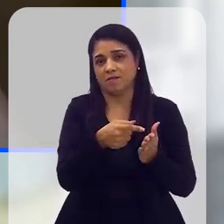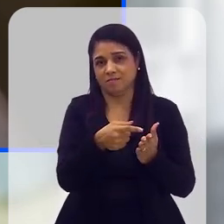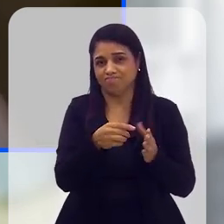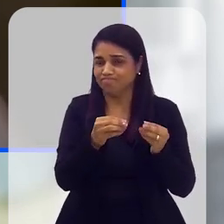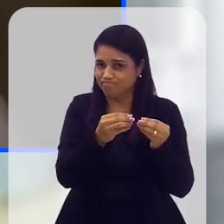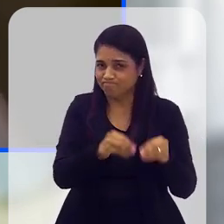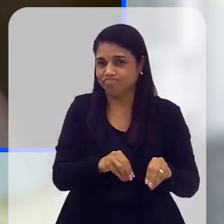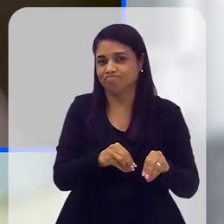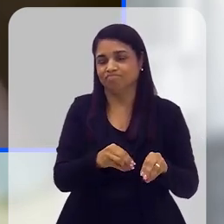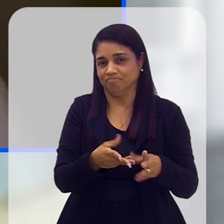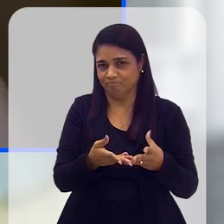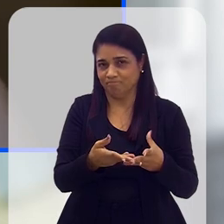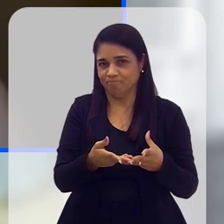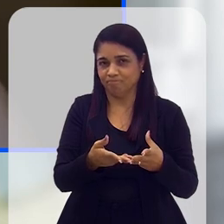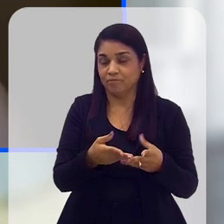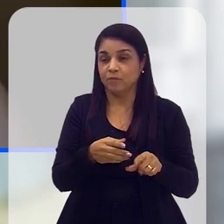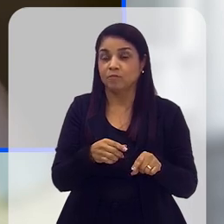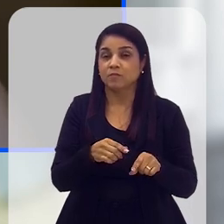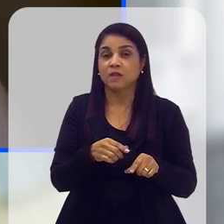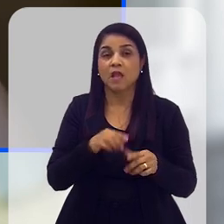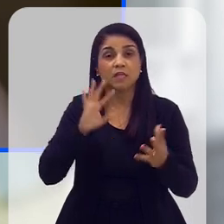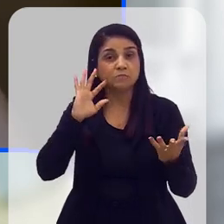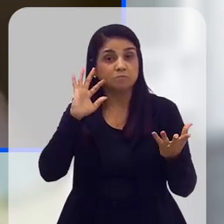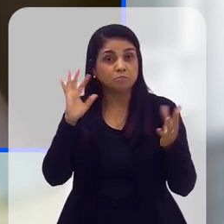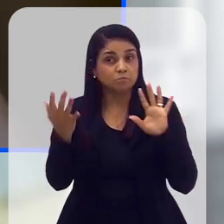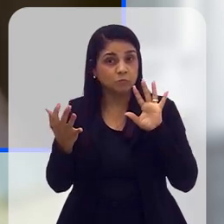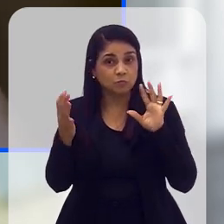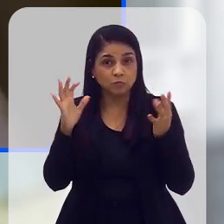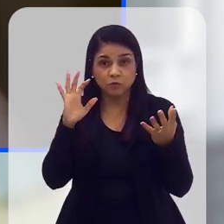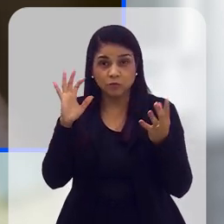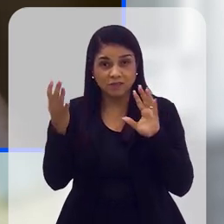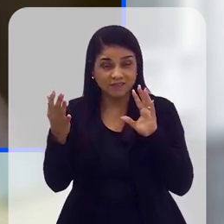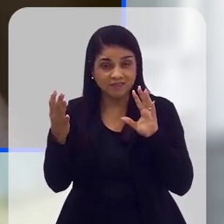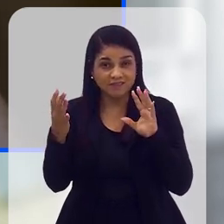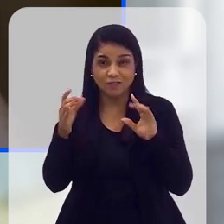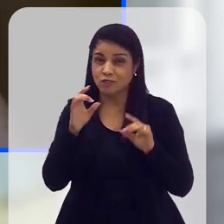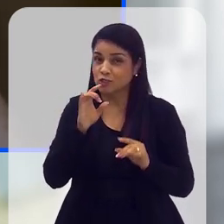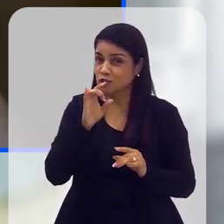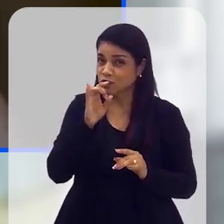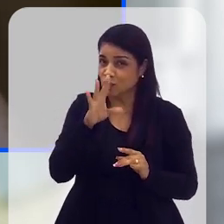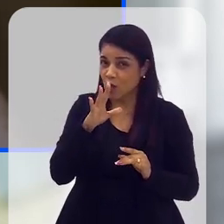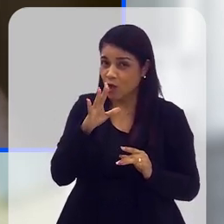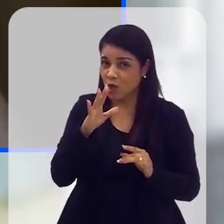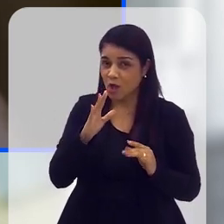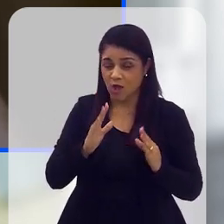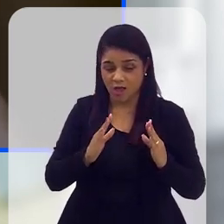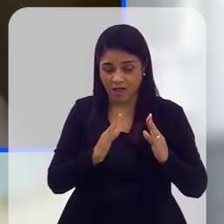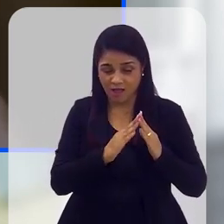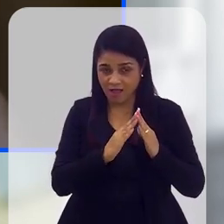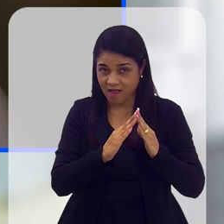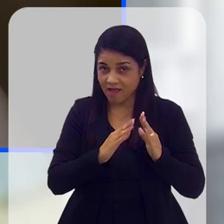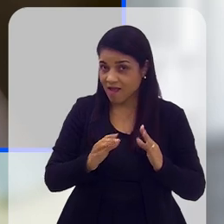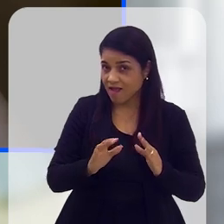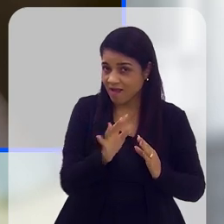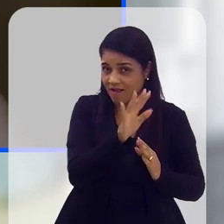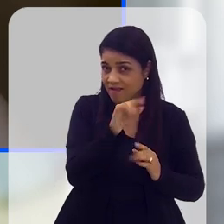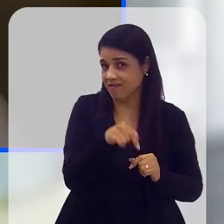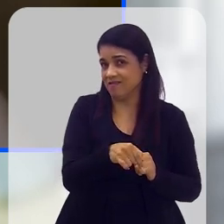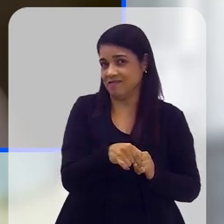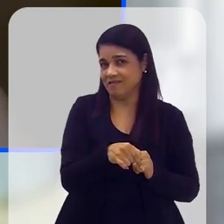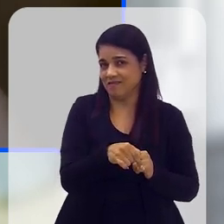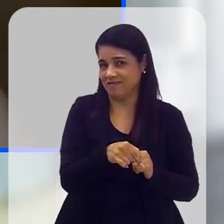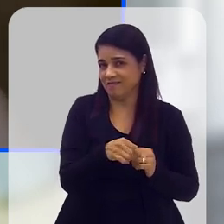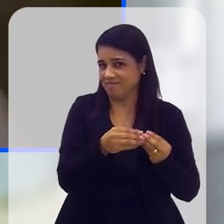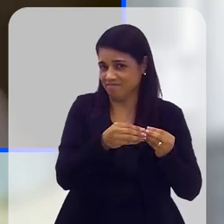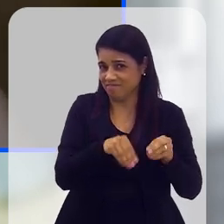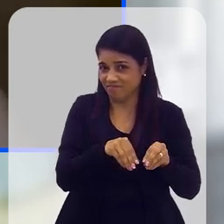vai ser maior. Só que os impactos das mudanças climáticas não estão atingindo somente áreas